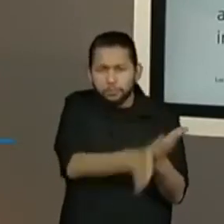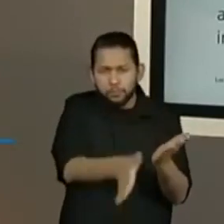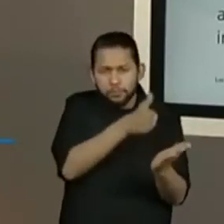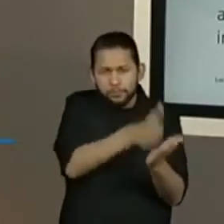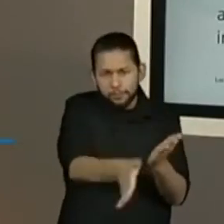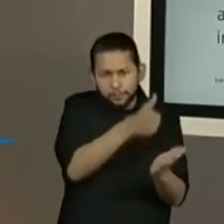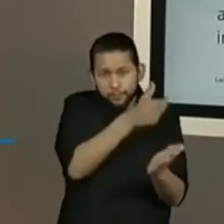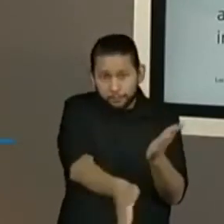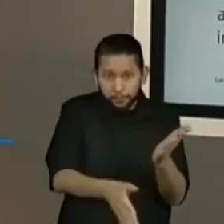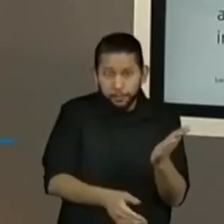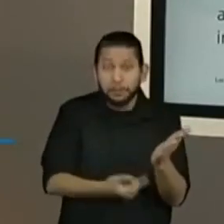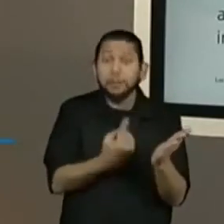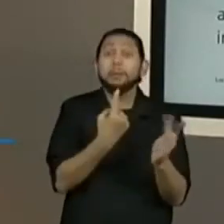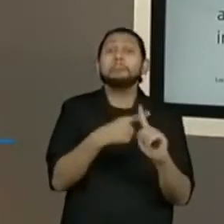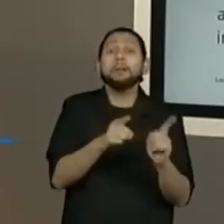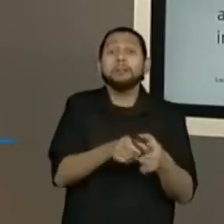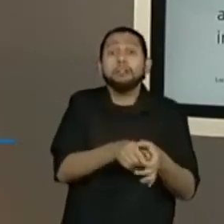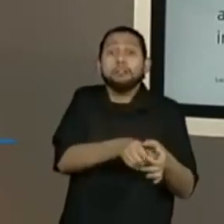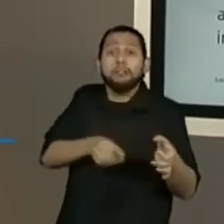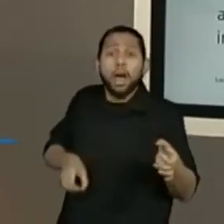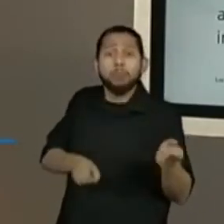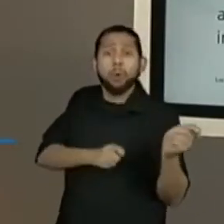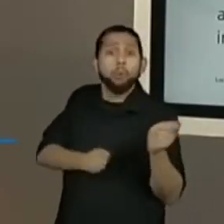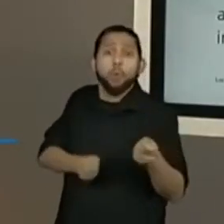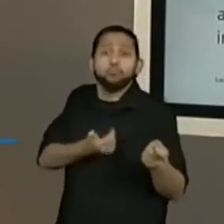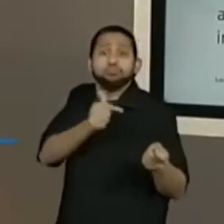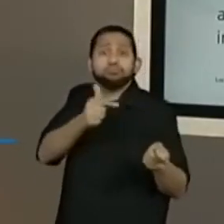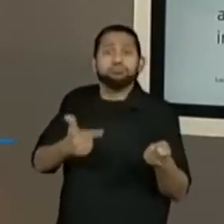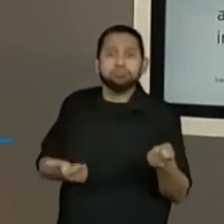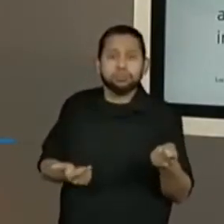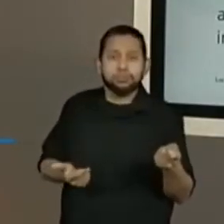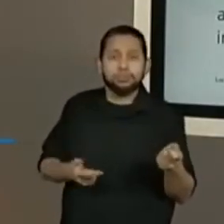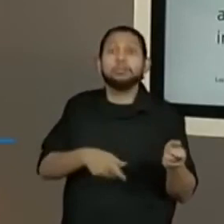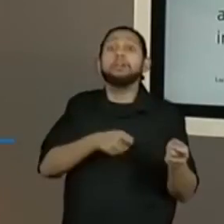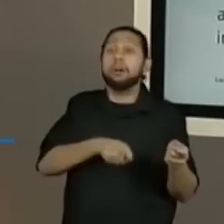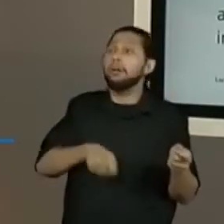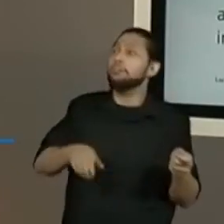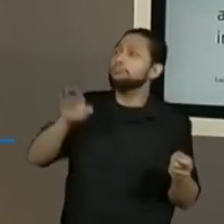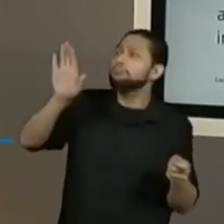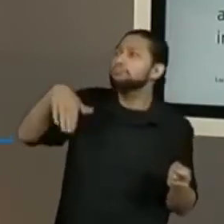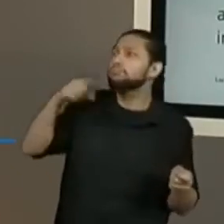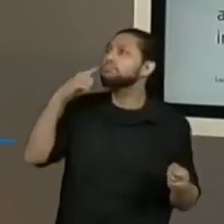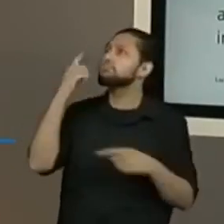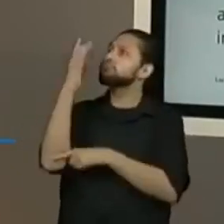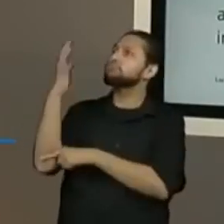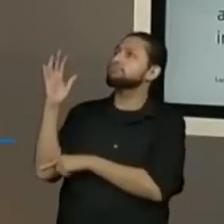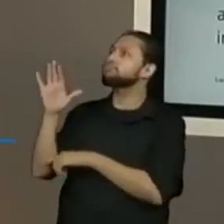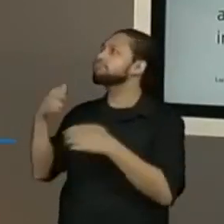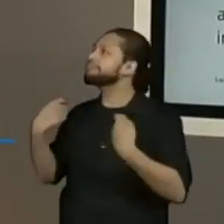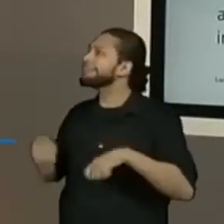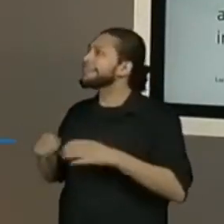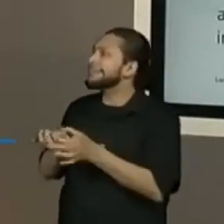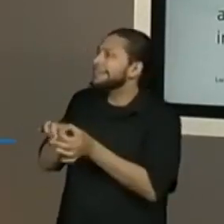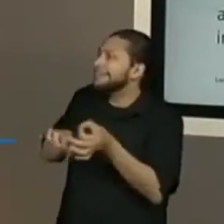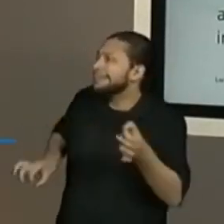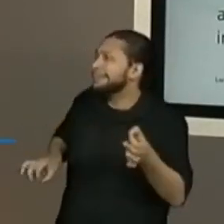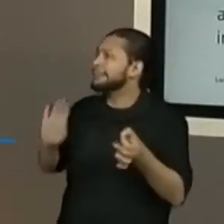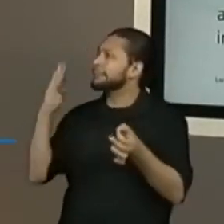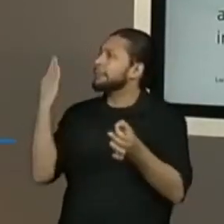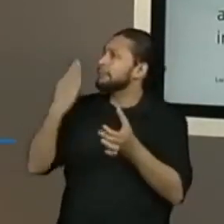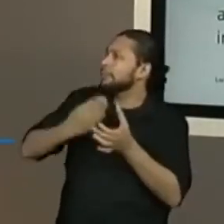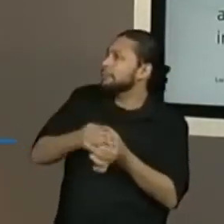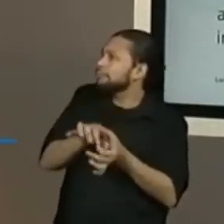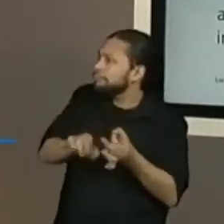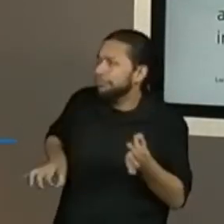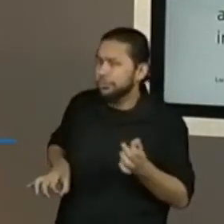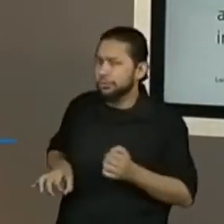o cabo é de madeira. Ele foi pedir para as árvores, ajudar ele a construir, a ter um cabo para ele ficar inteiro. Só que